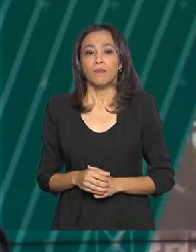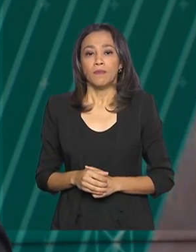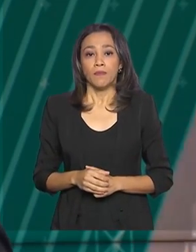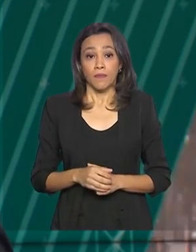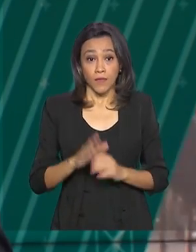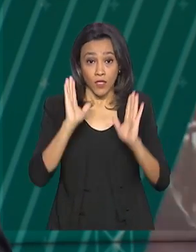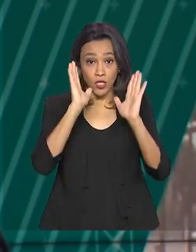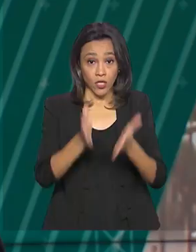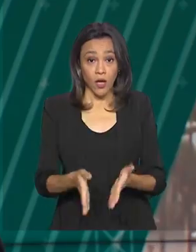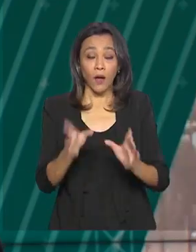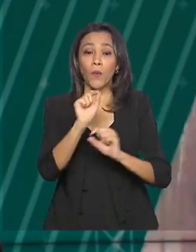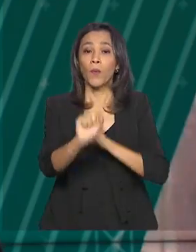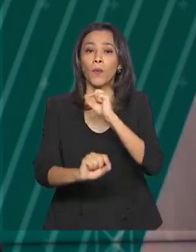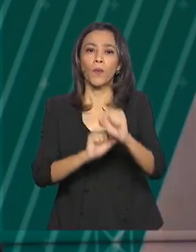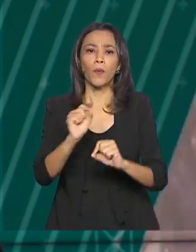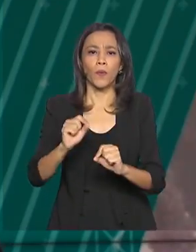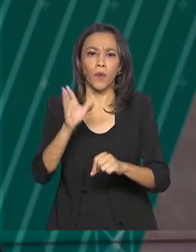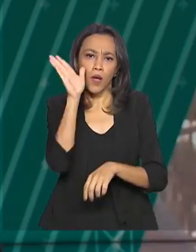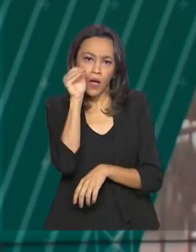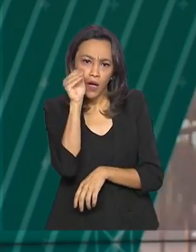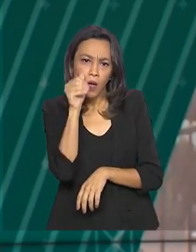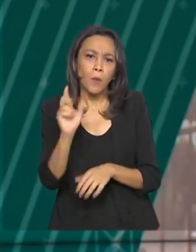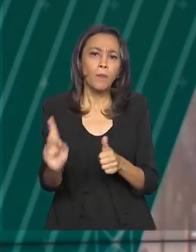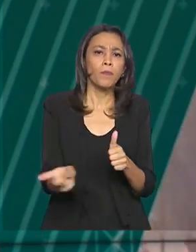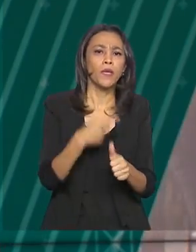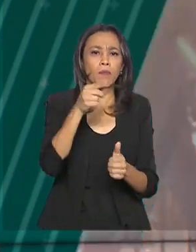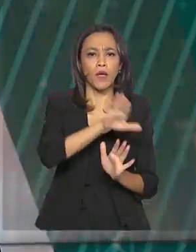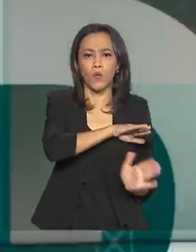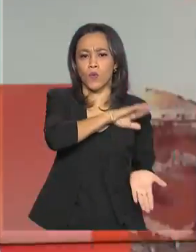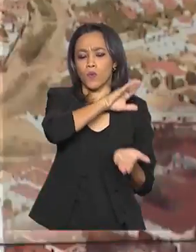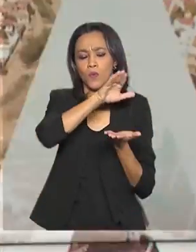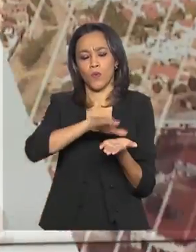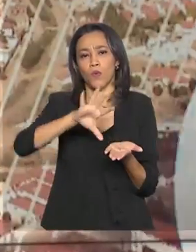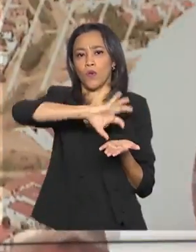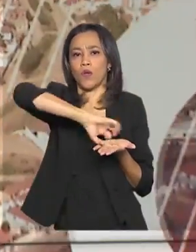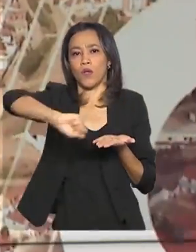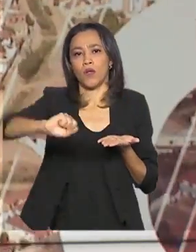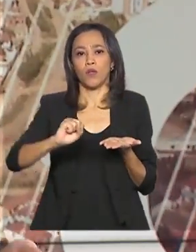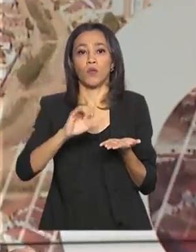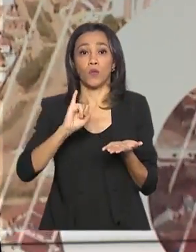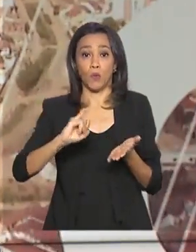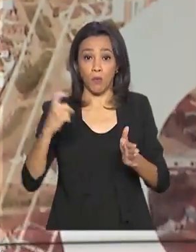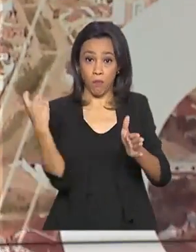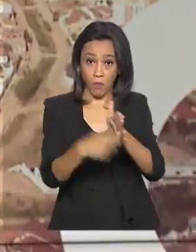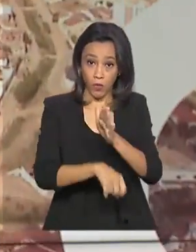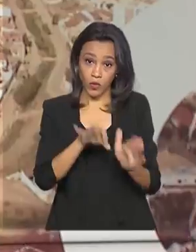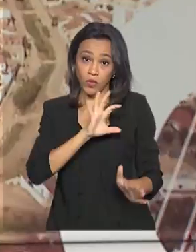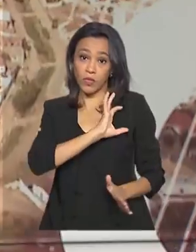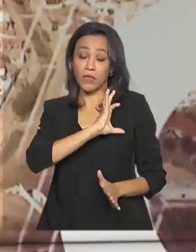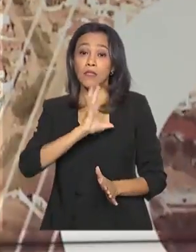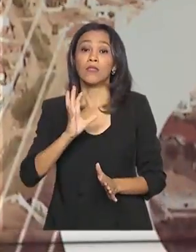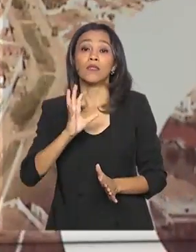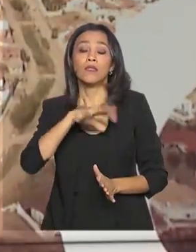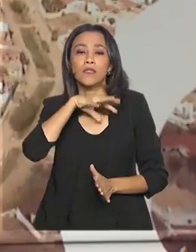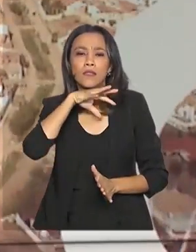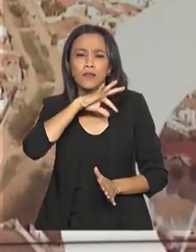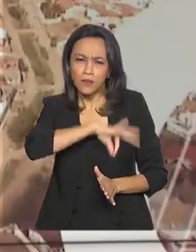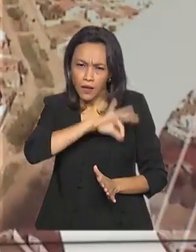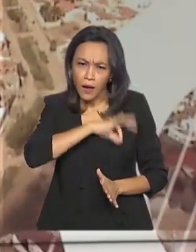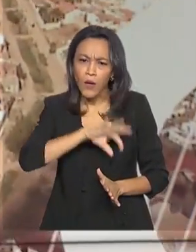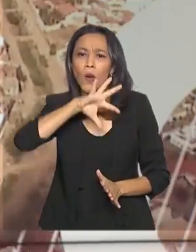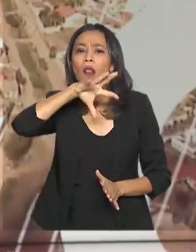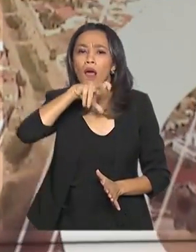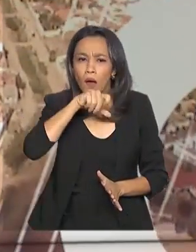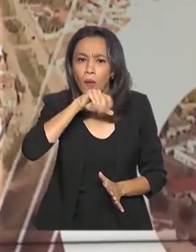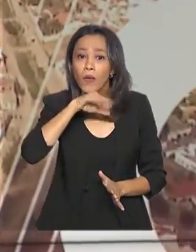E já está disponível a consulta ao primeiro lote de restituição do imposto de renda. O pagamento, era feito sempre no dia 15 de